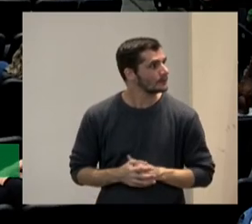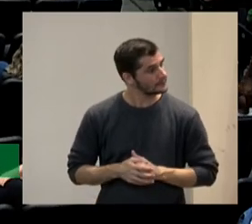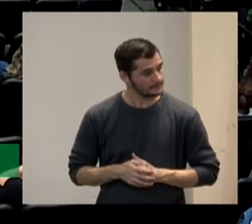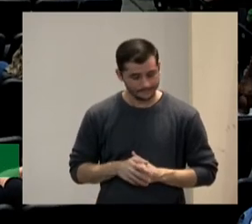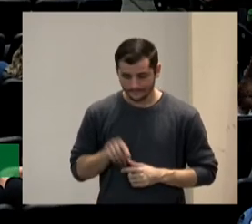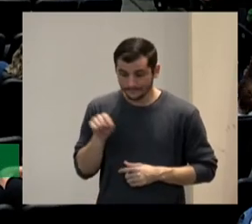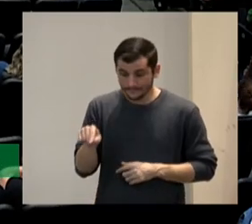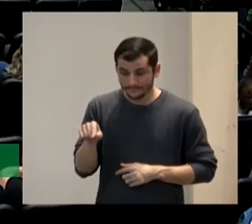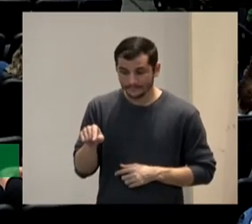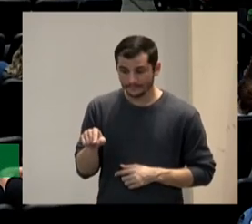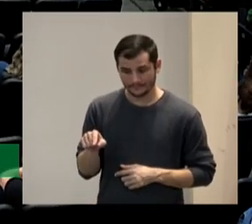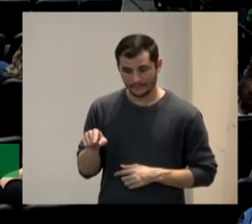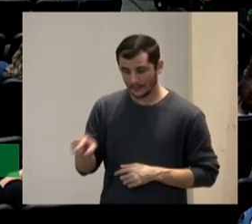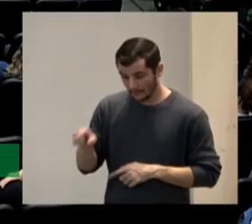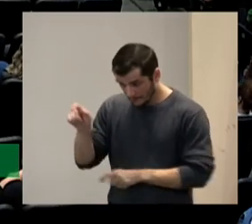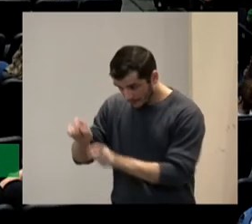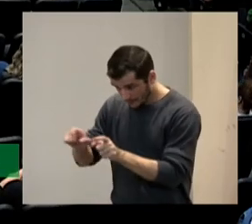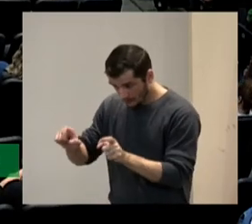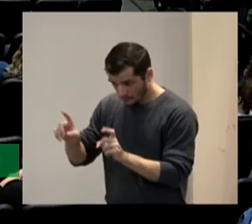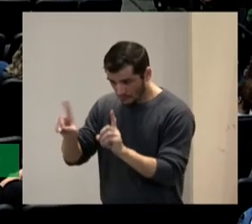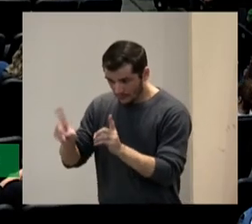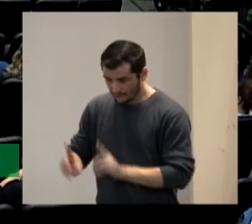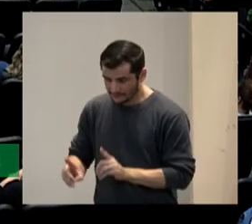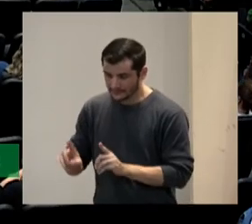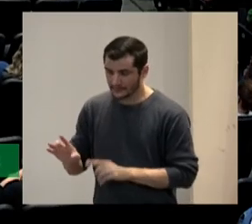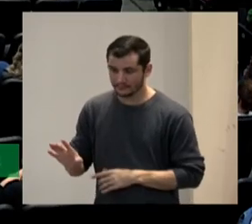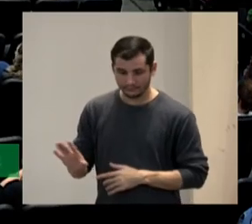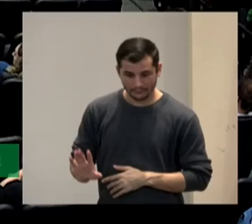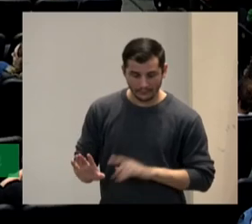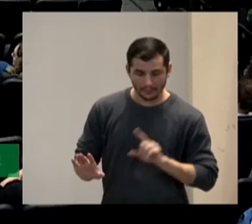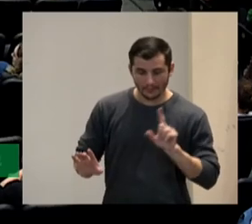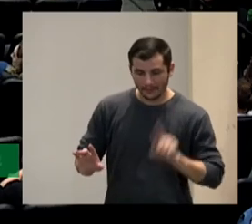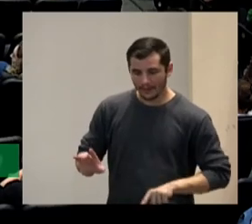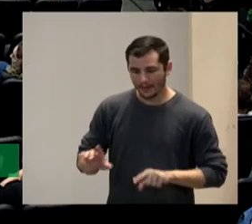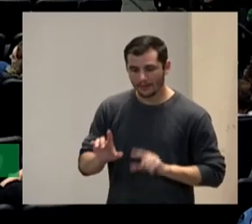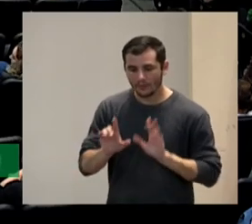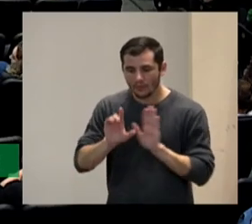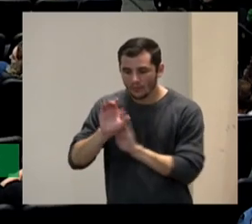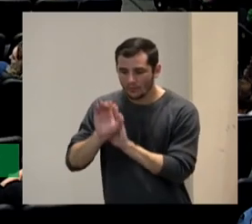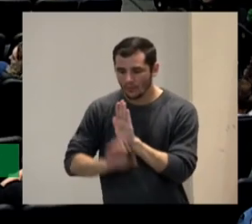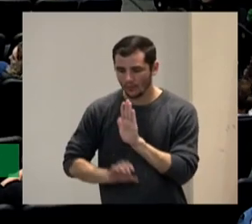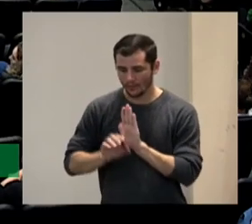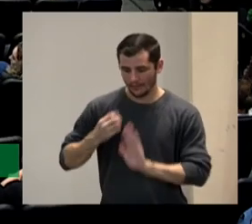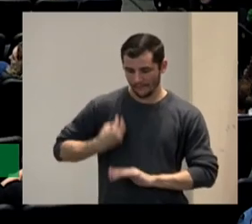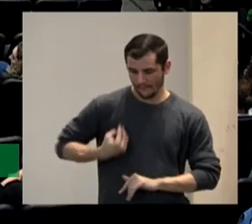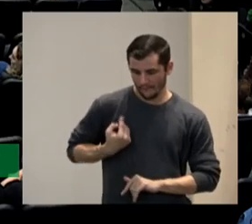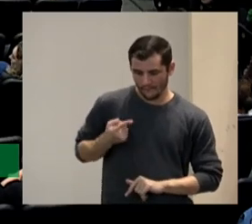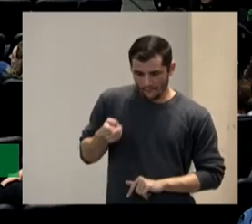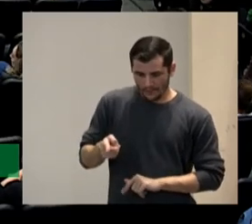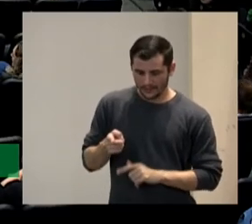são as pessoas deficientes é o currículo que é deficiente